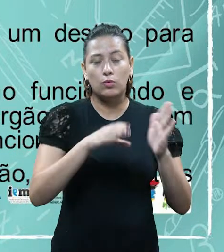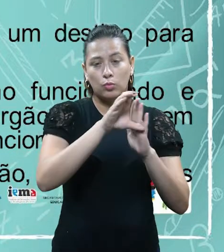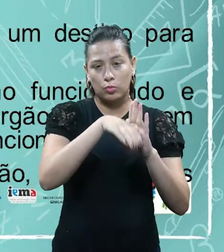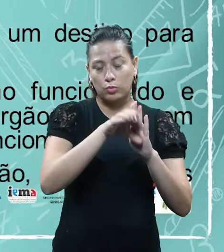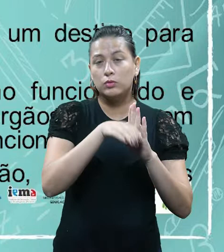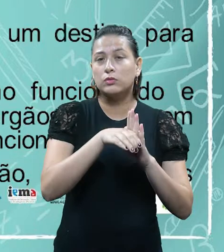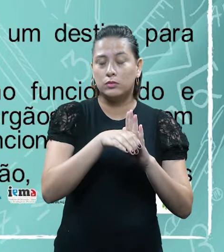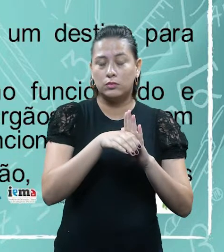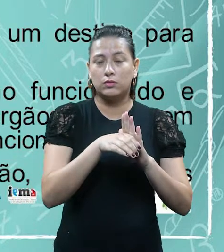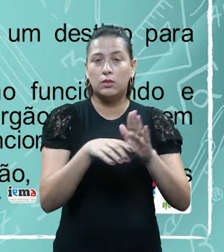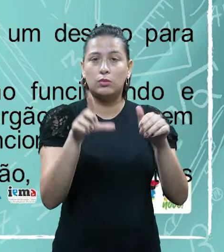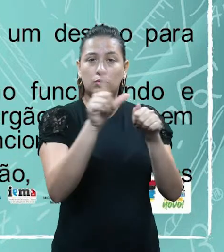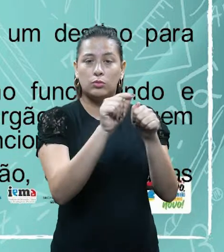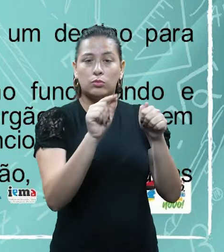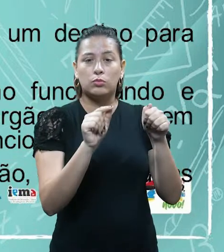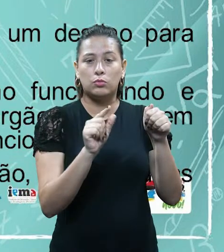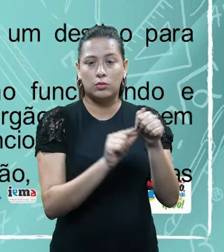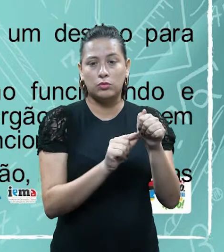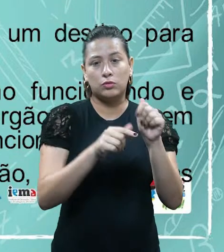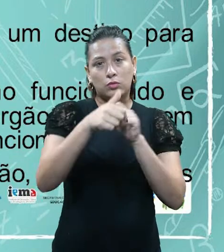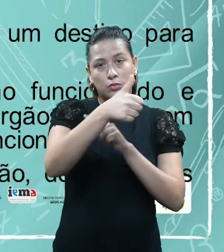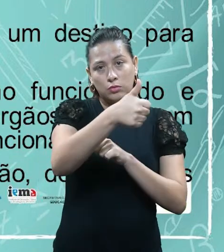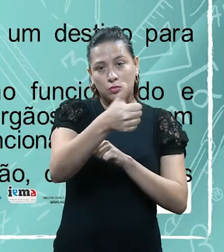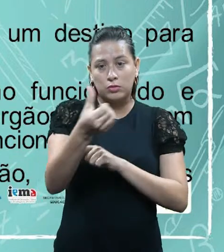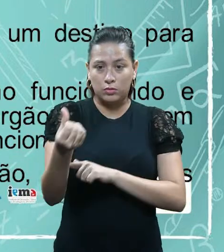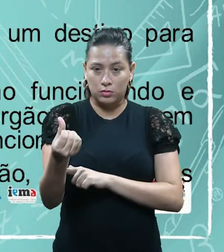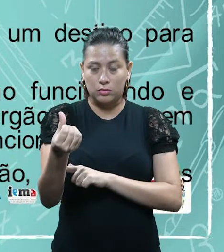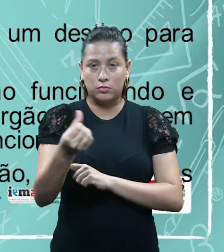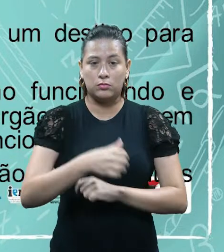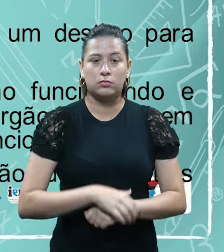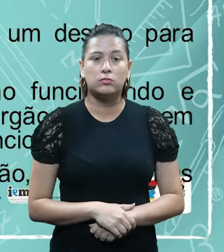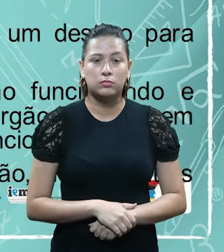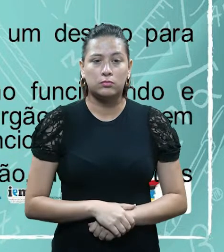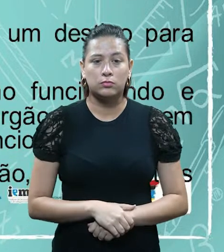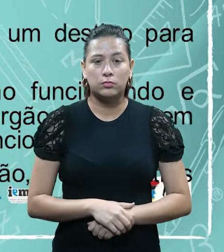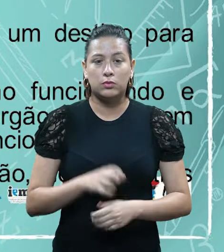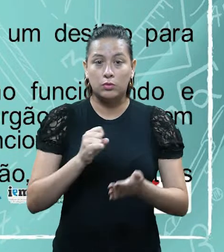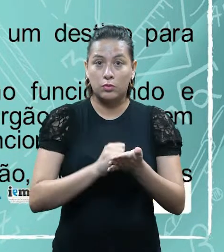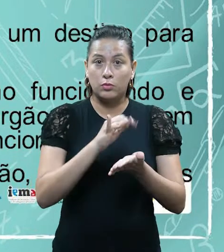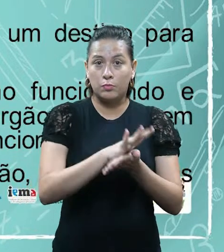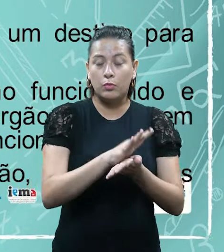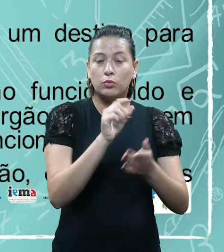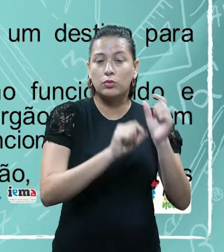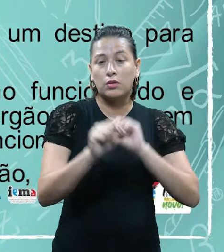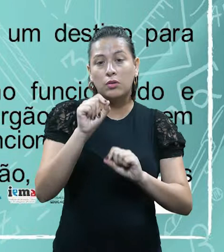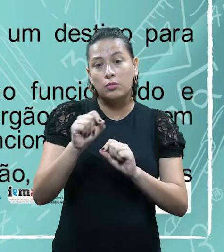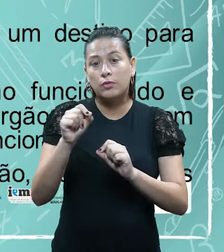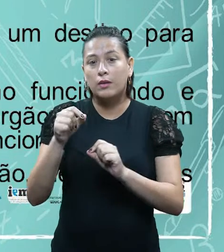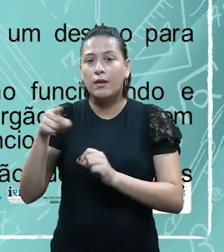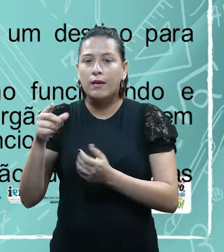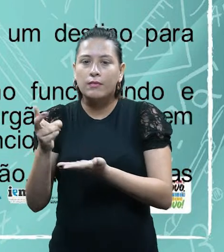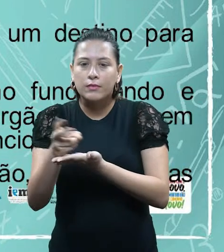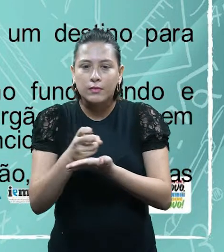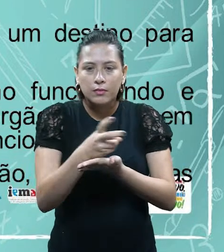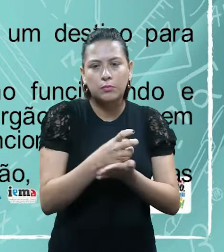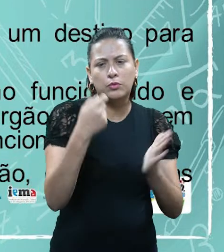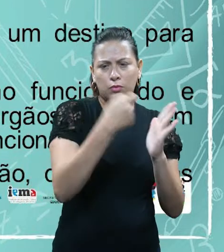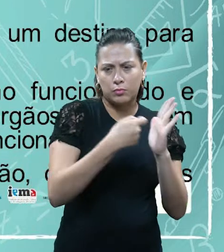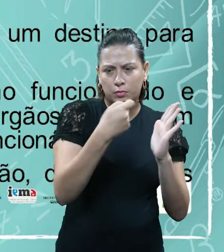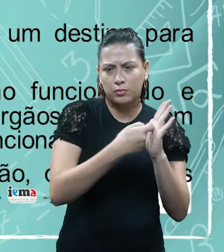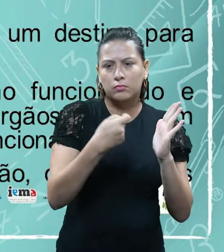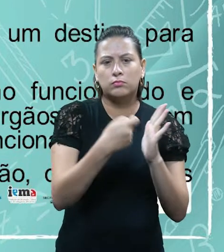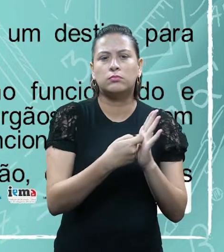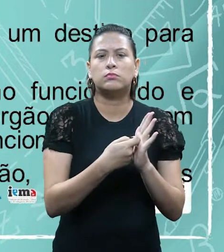no nosso CTN. No artigo 16, ele diz que o imposto é um tributo cuja obrigação tem, por fato,